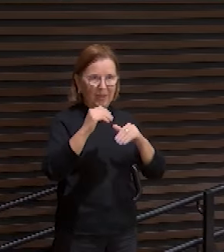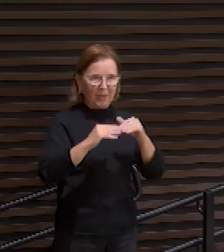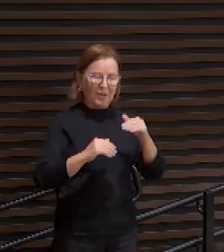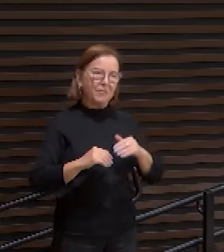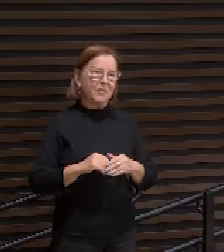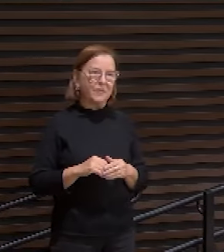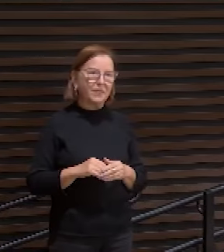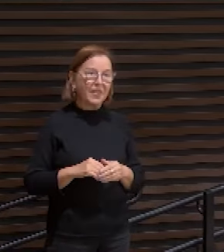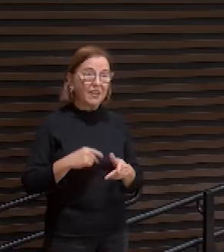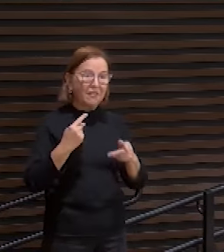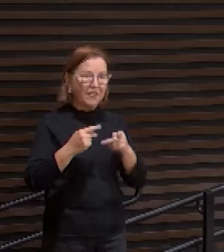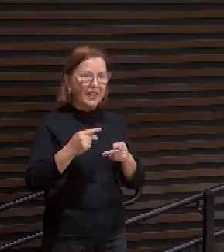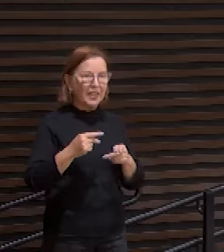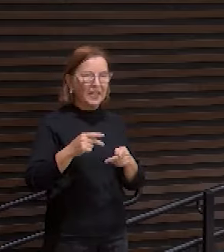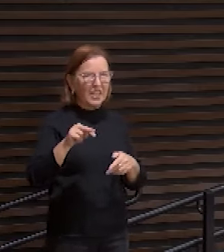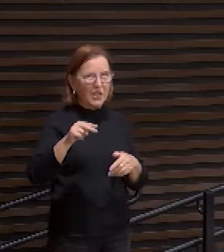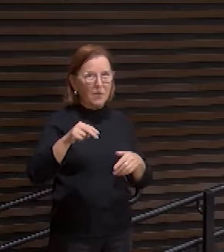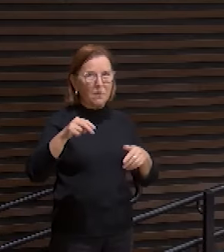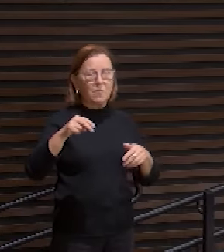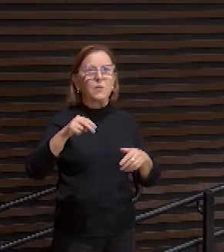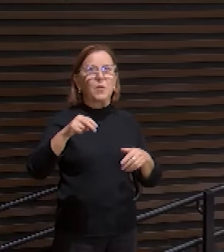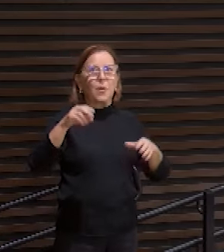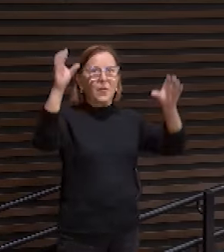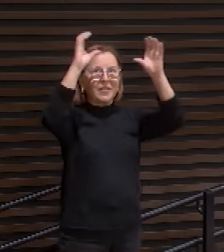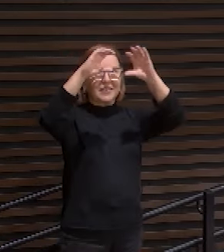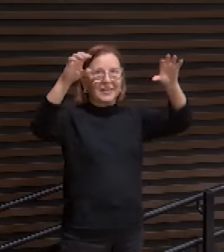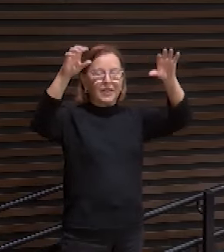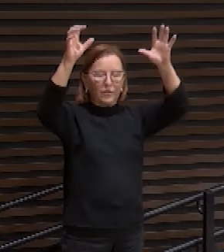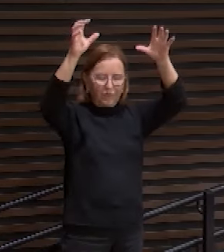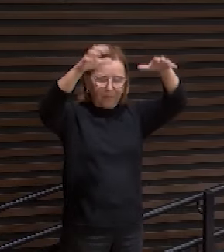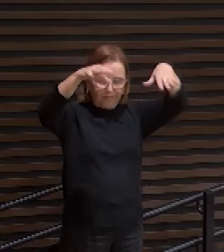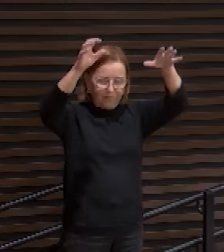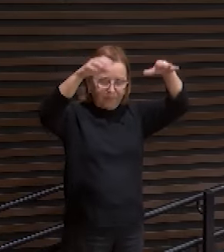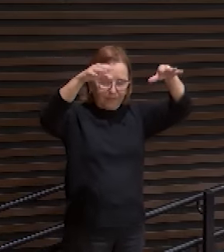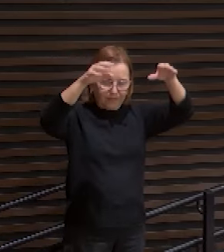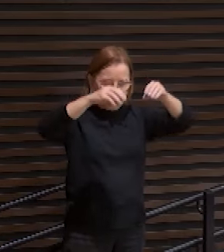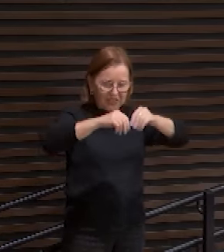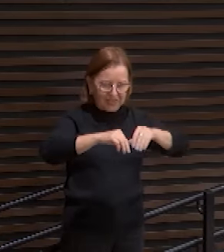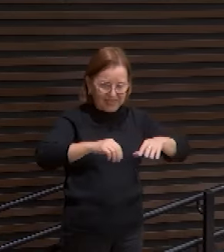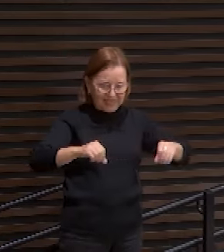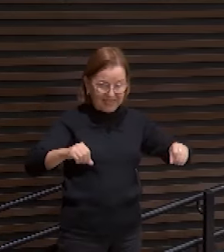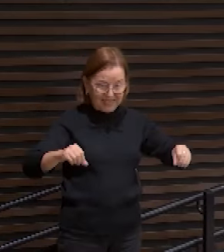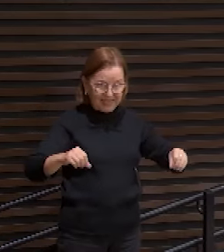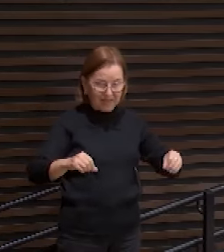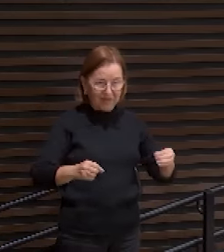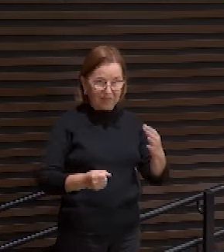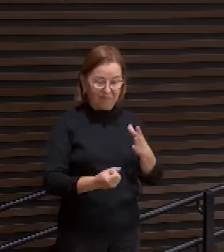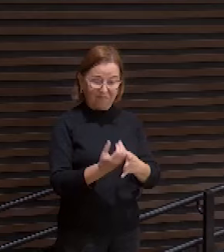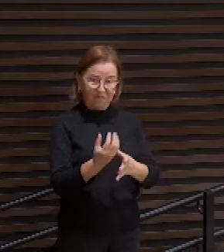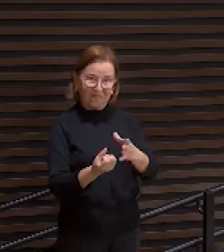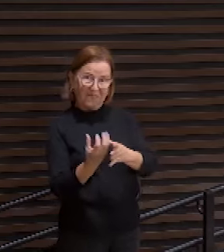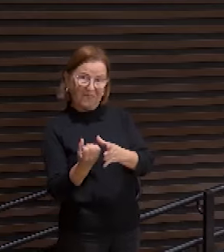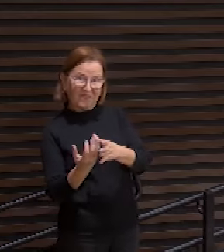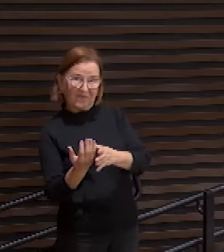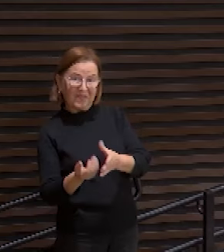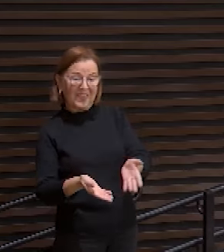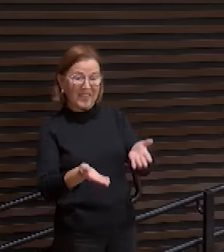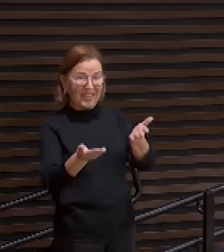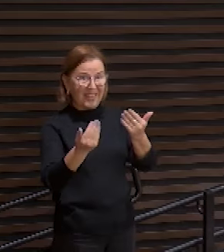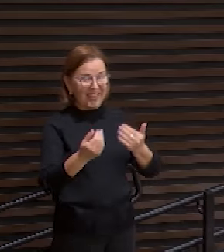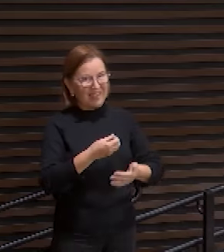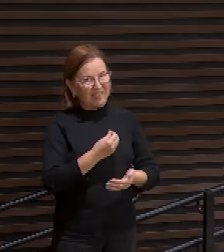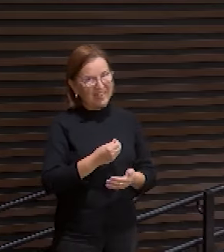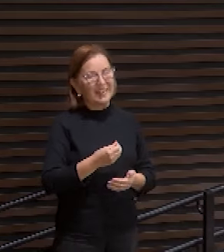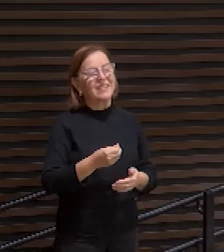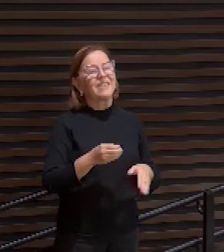maneira como a chuva desce do céu, rega a terra e produz fruto, produz fertilidade, produz vida. Assim também a